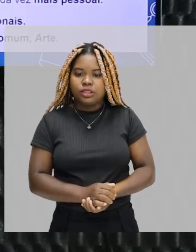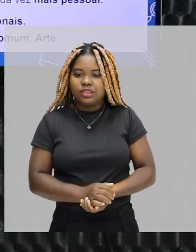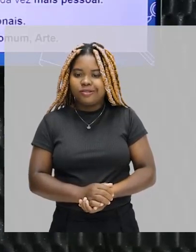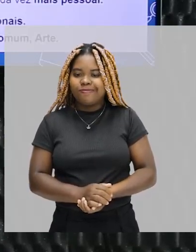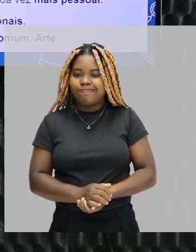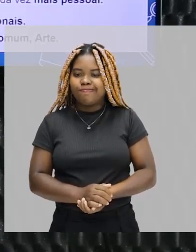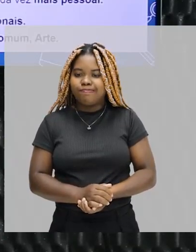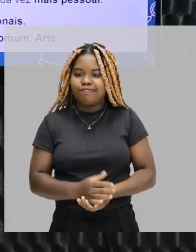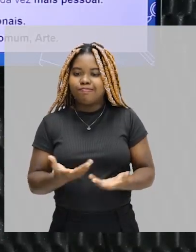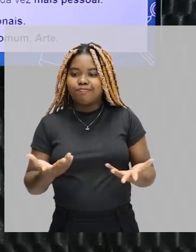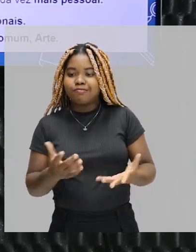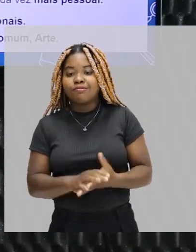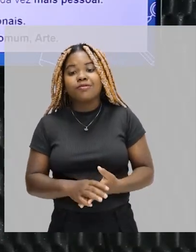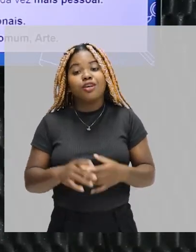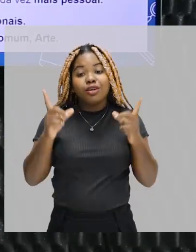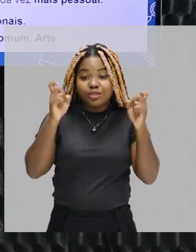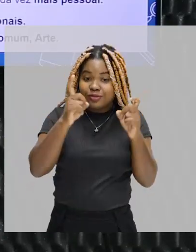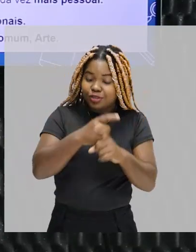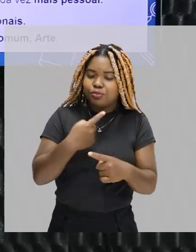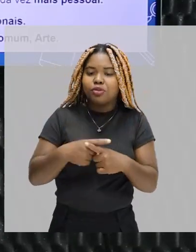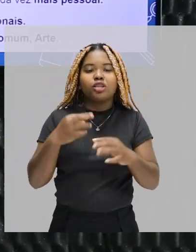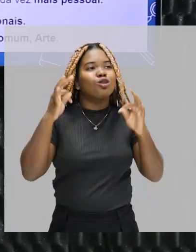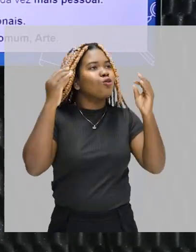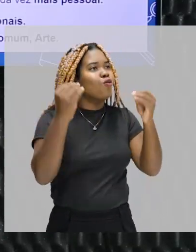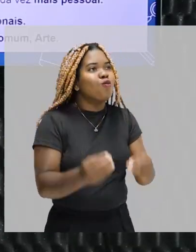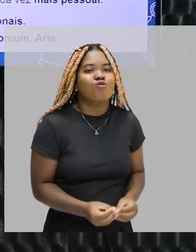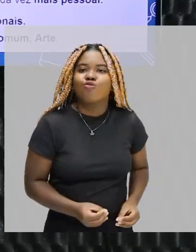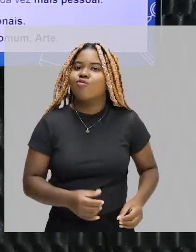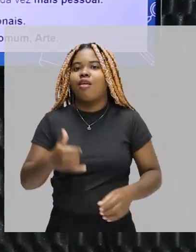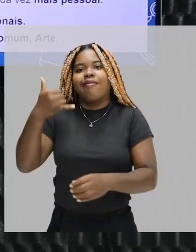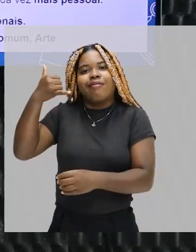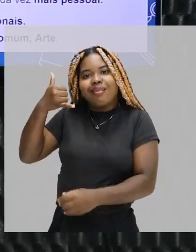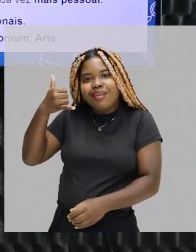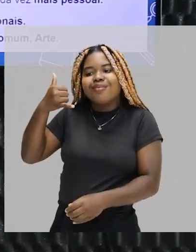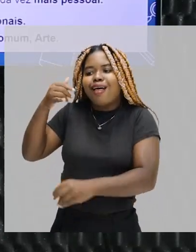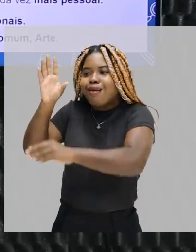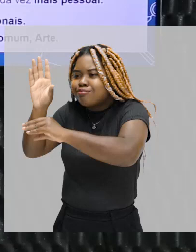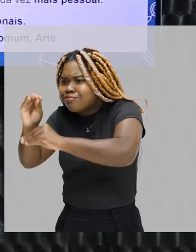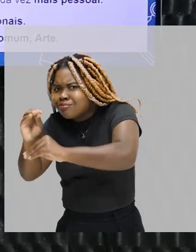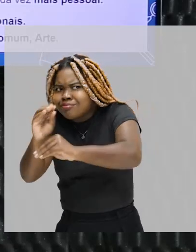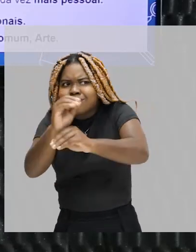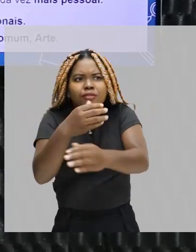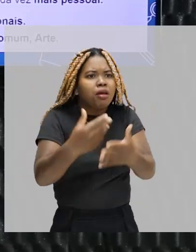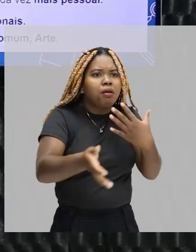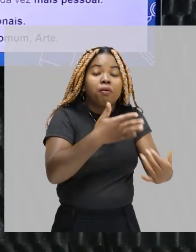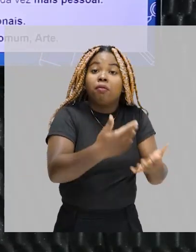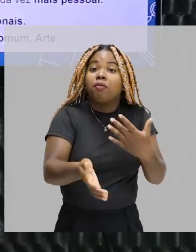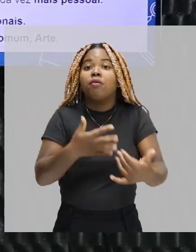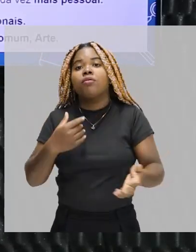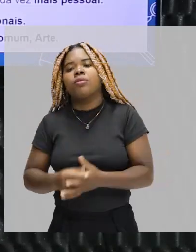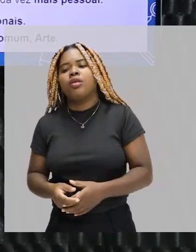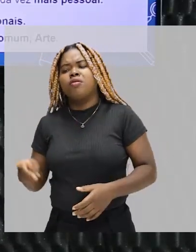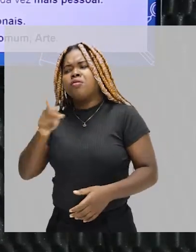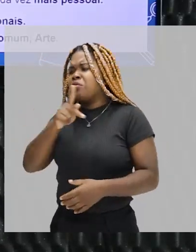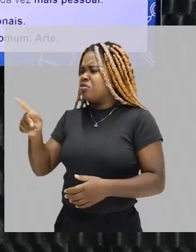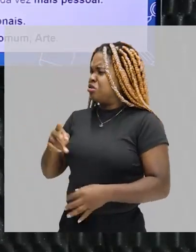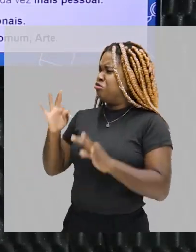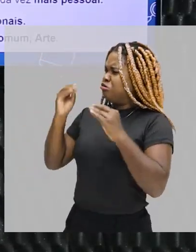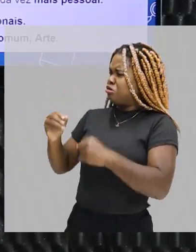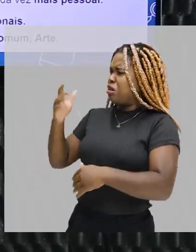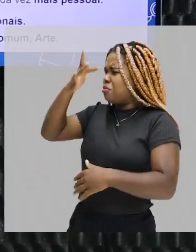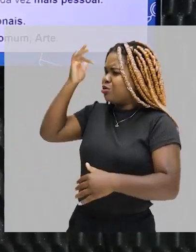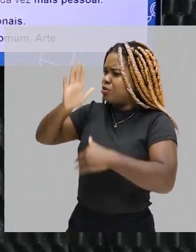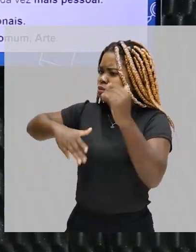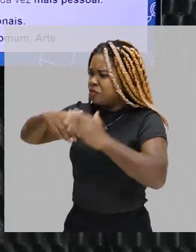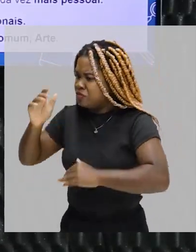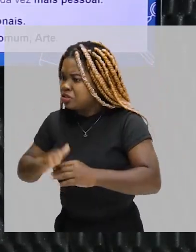Certo? É uma discussão muito grande, até porque todo mundo tem celular hoje em dia, todo mundo fotografe o que quiser, e alguém diz assim, professor, todo fotógrafo é artista?